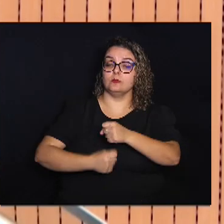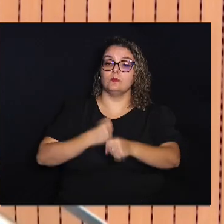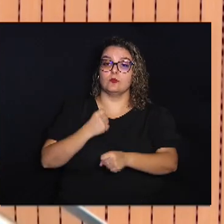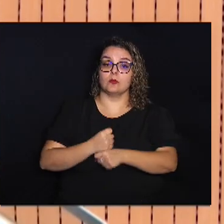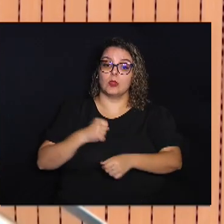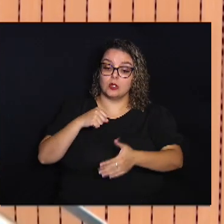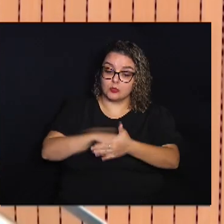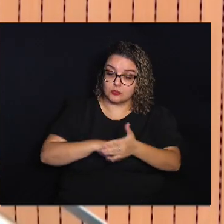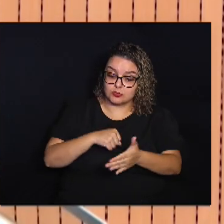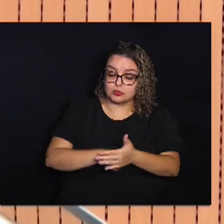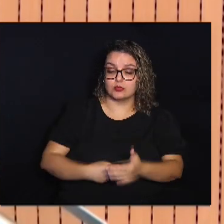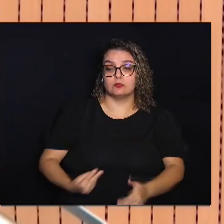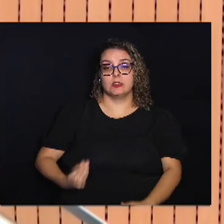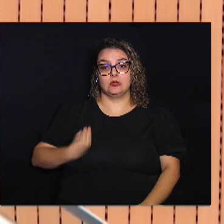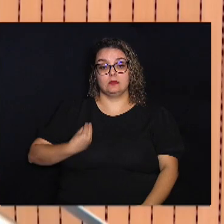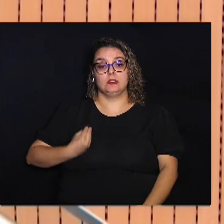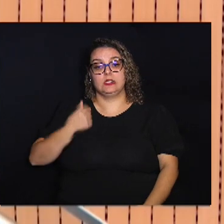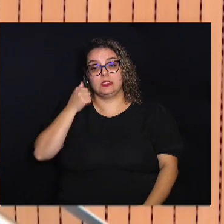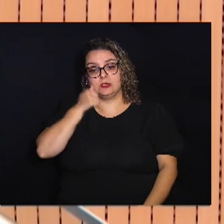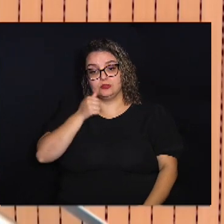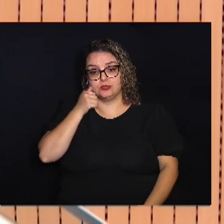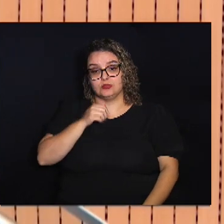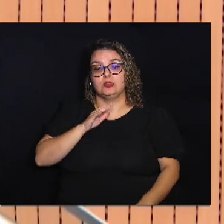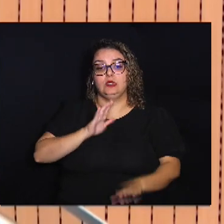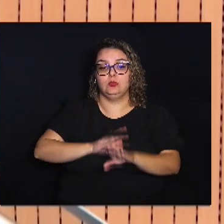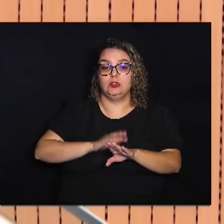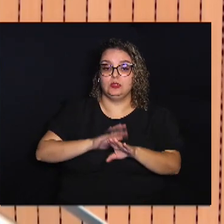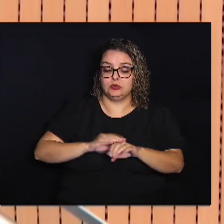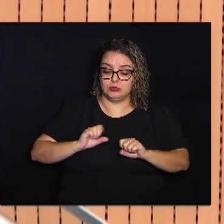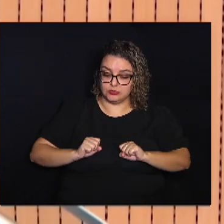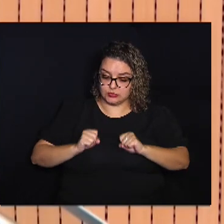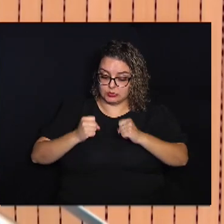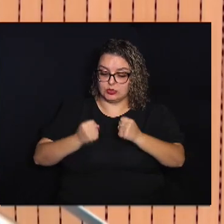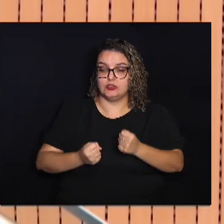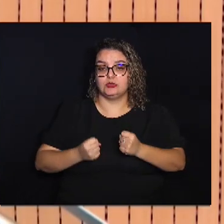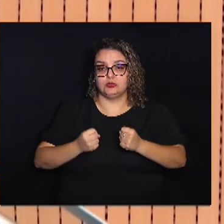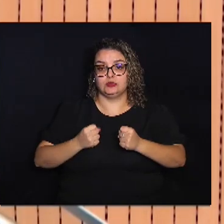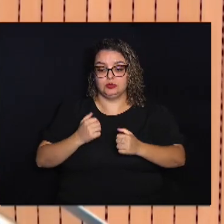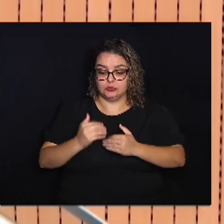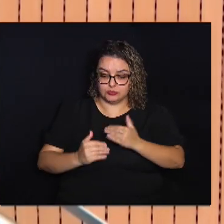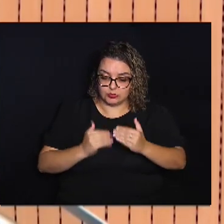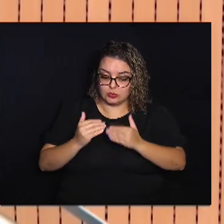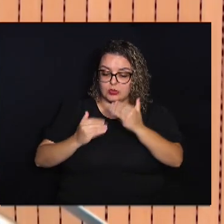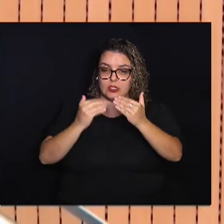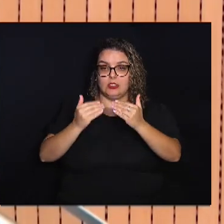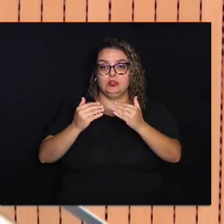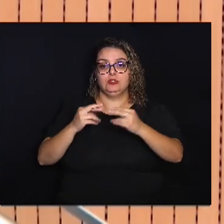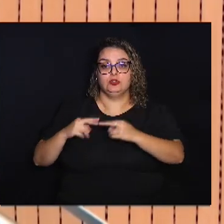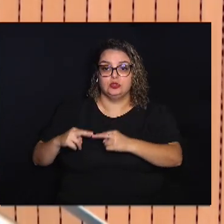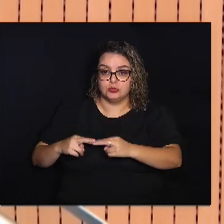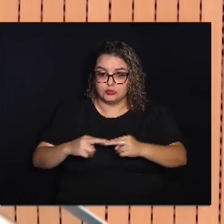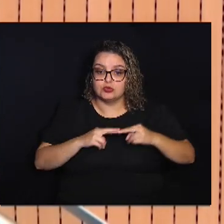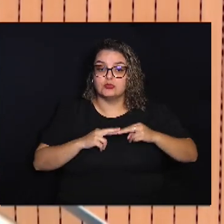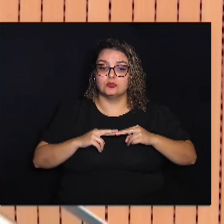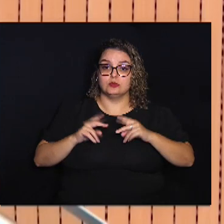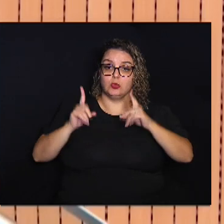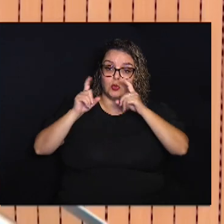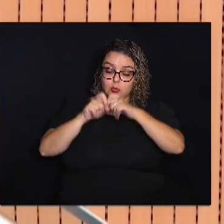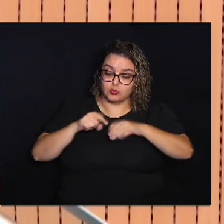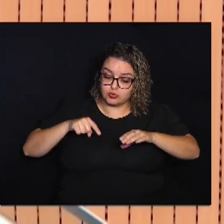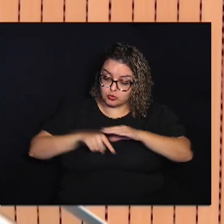vida das mulheres Atuando na defesa Da formação De uma rede complexa De